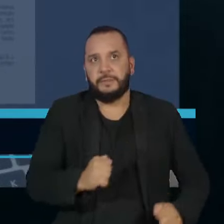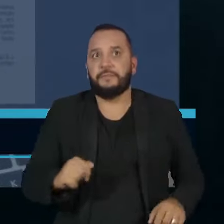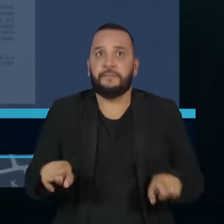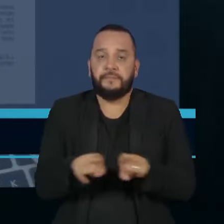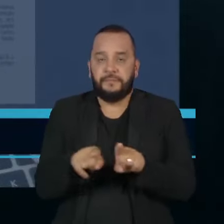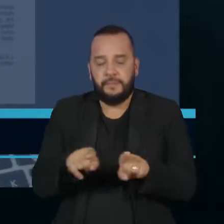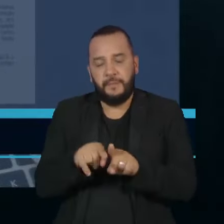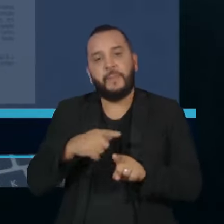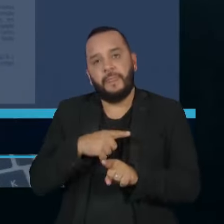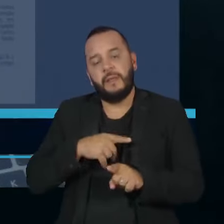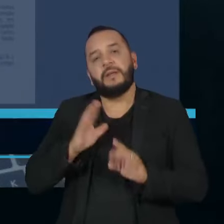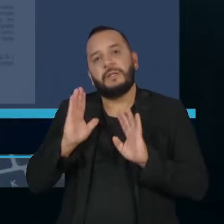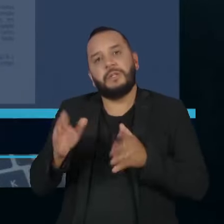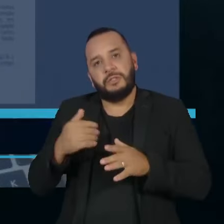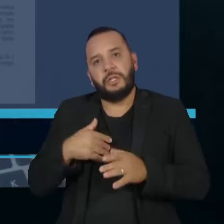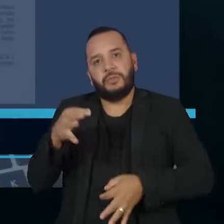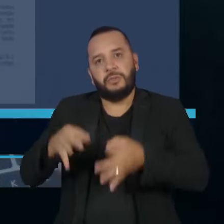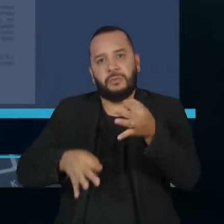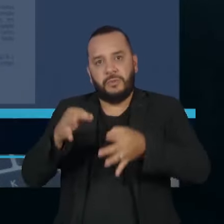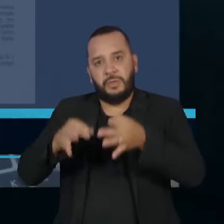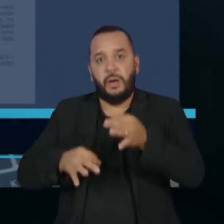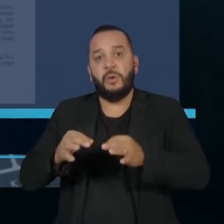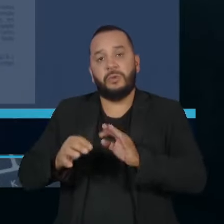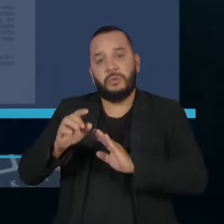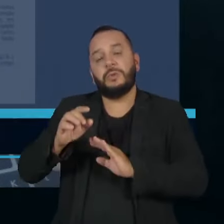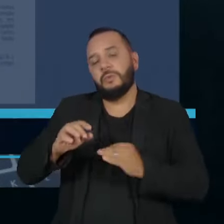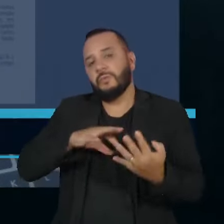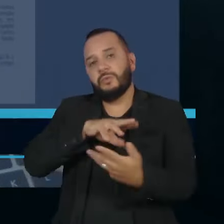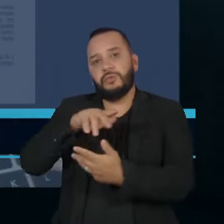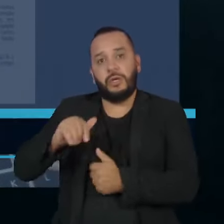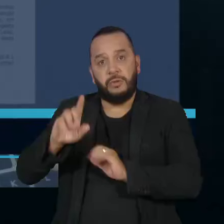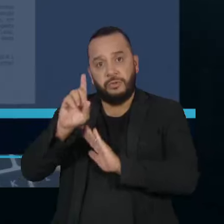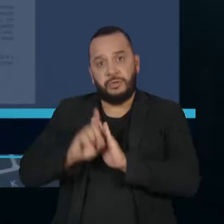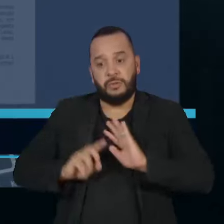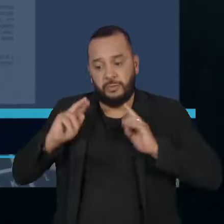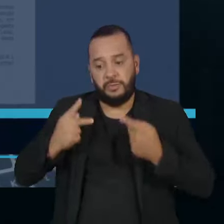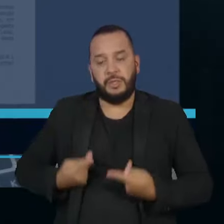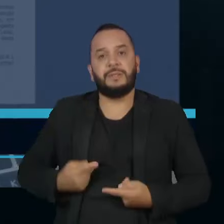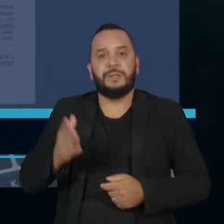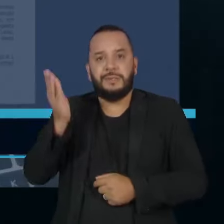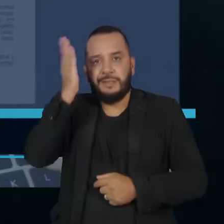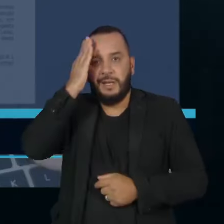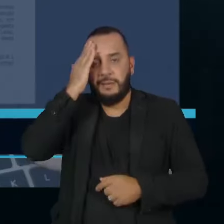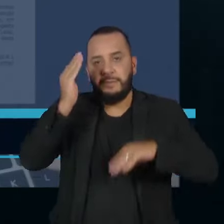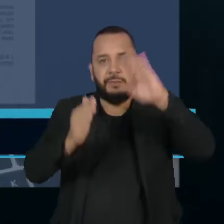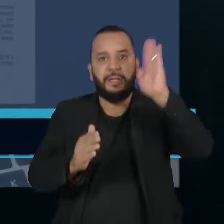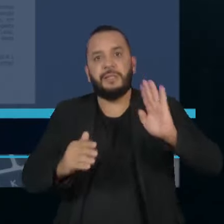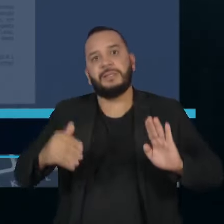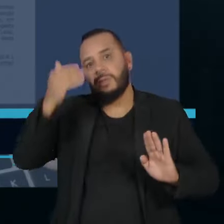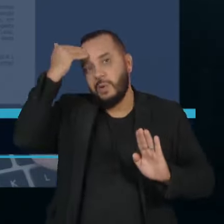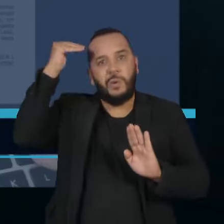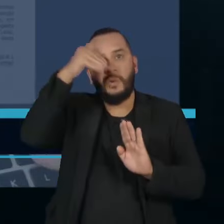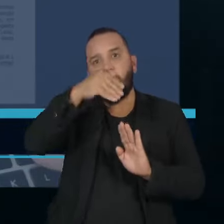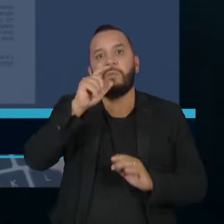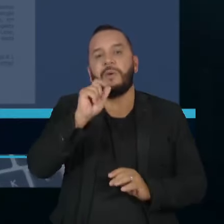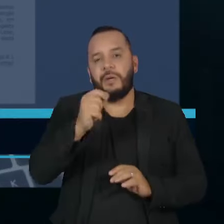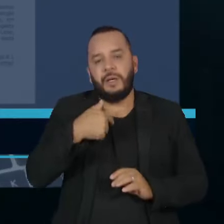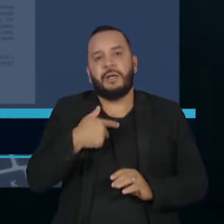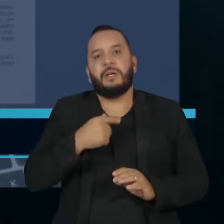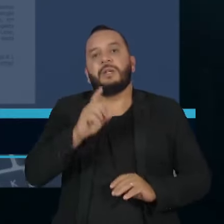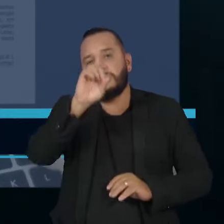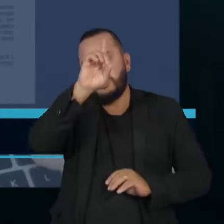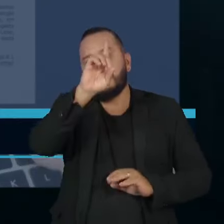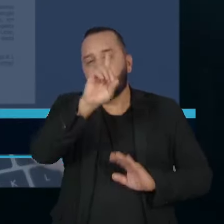Corte Interamericana de Direitos Humanos considerou o Estado brasileiro responsável pela violação do direito à vida,